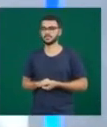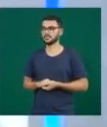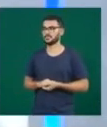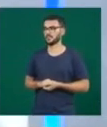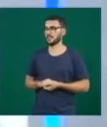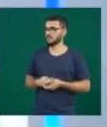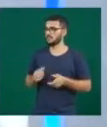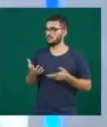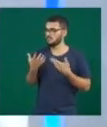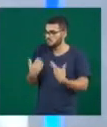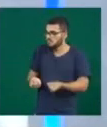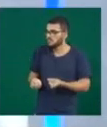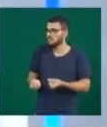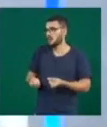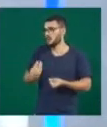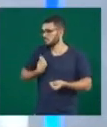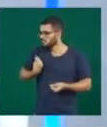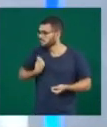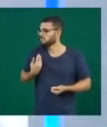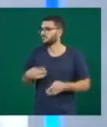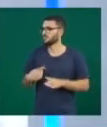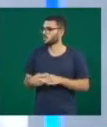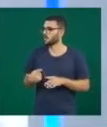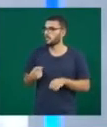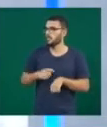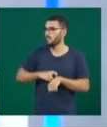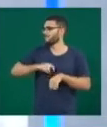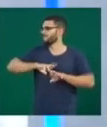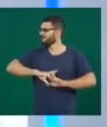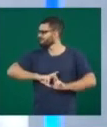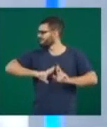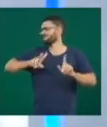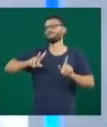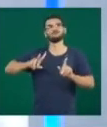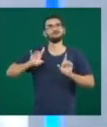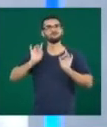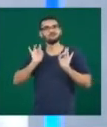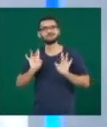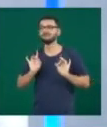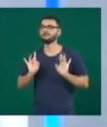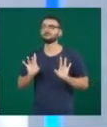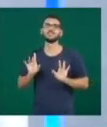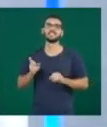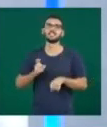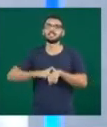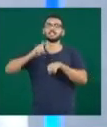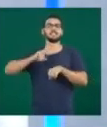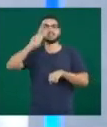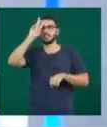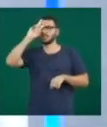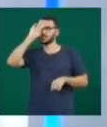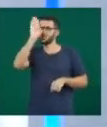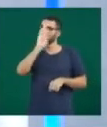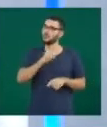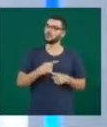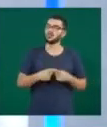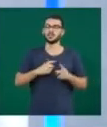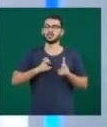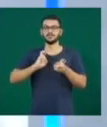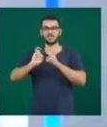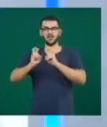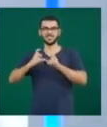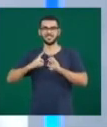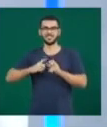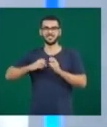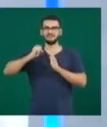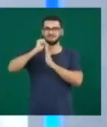Participar do evento, que é um momento ímpar, a gente fala na história do Brasil, porque a capoeira era que foi criminalizada no século